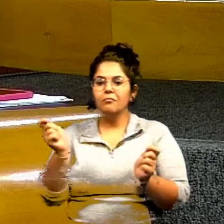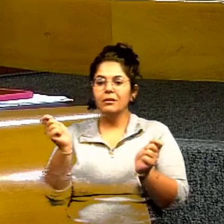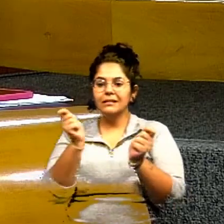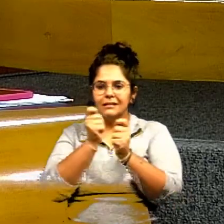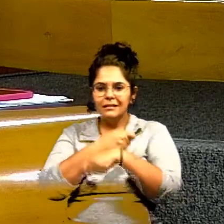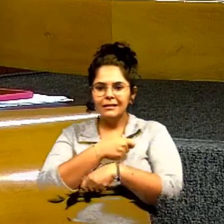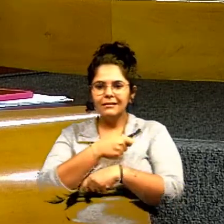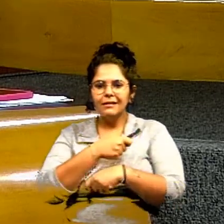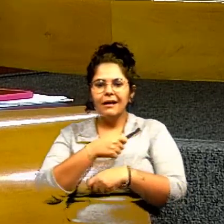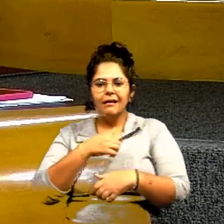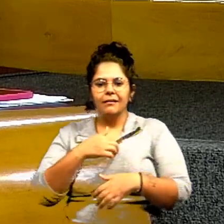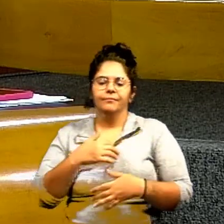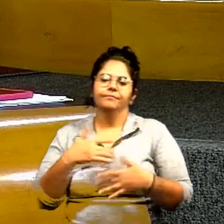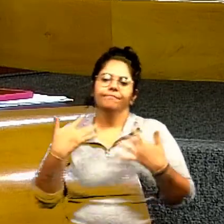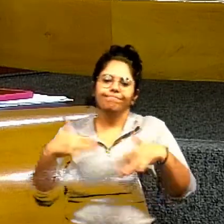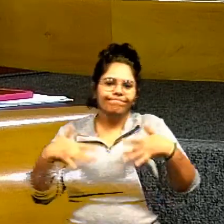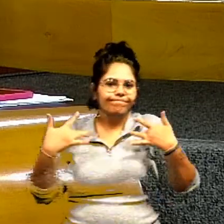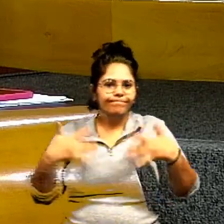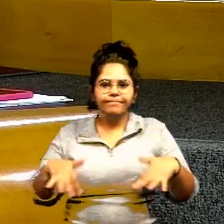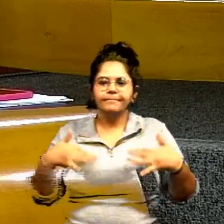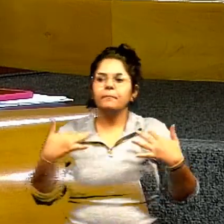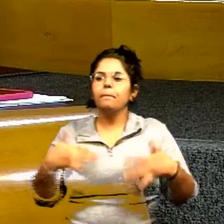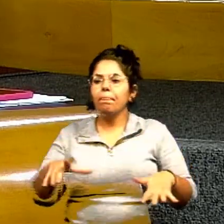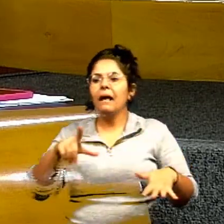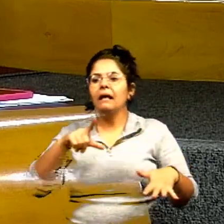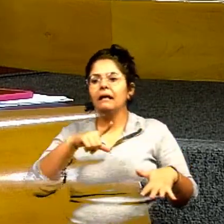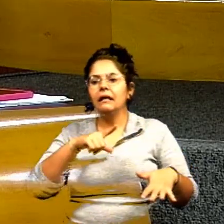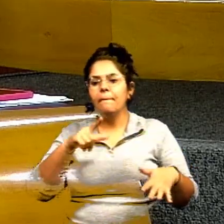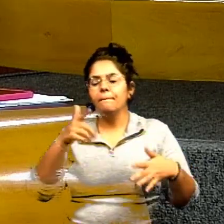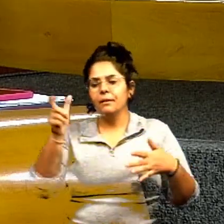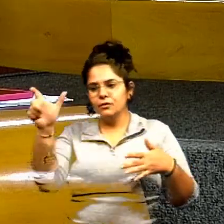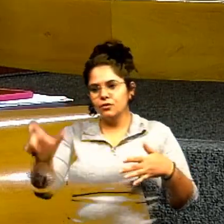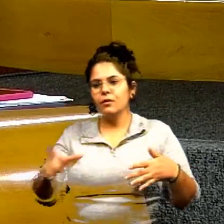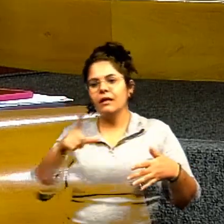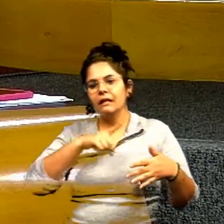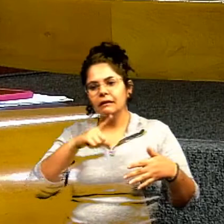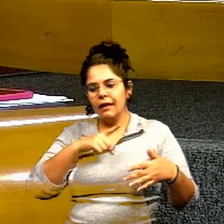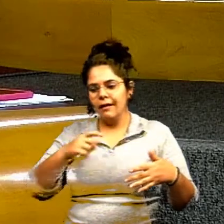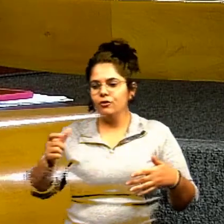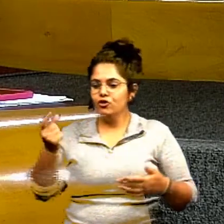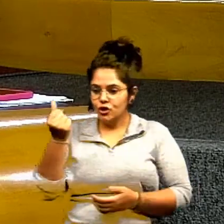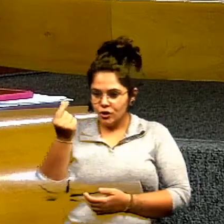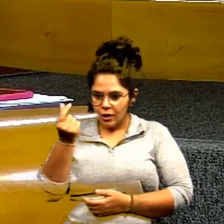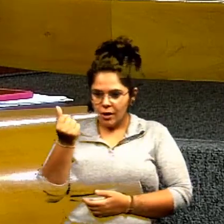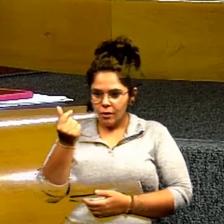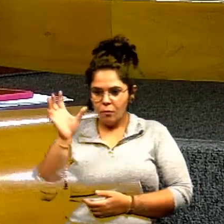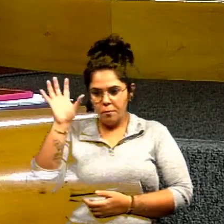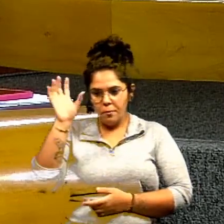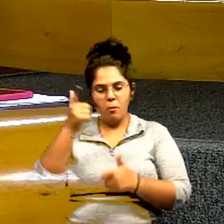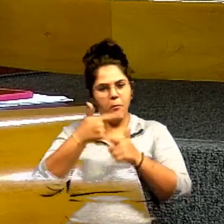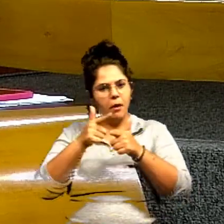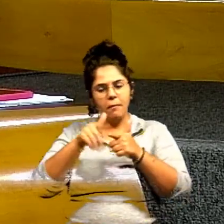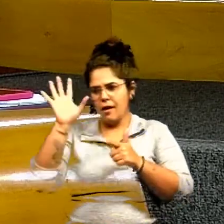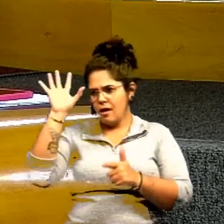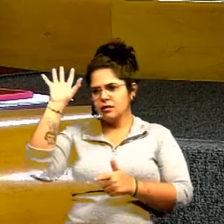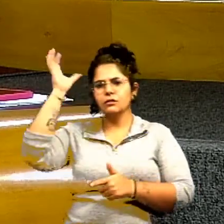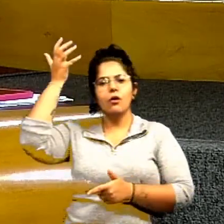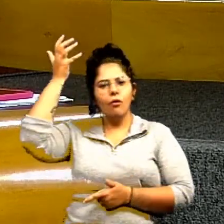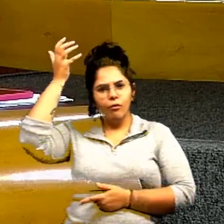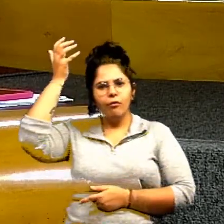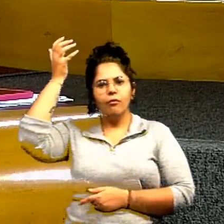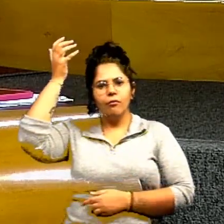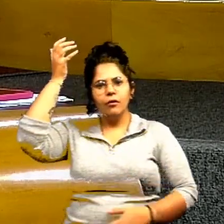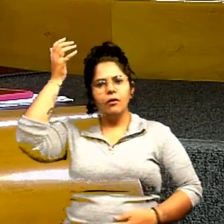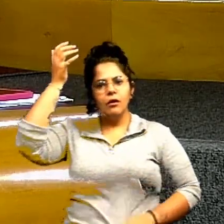desespero que como eu disse as que tem condições financeiras resolvem o problema quem não consegue